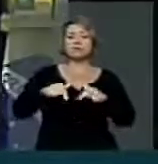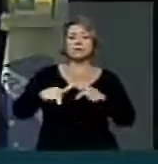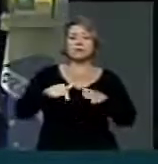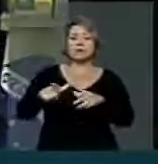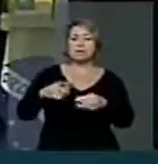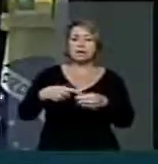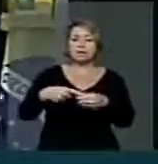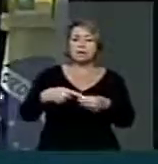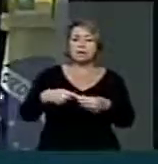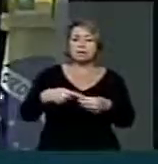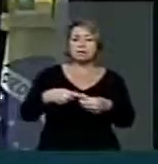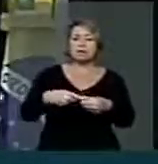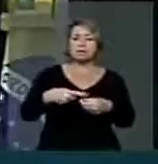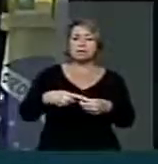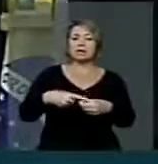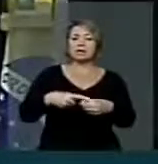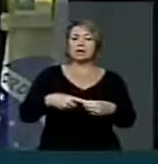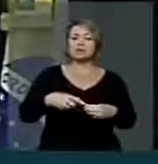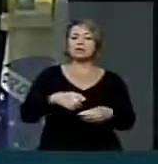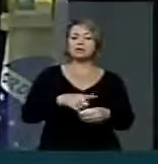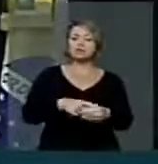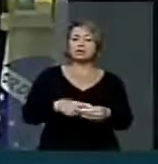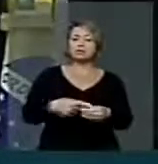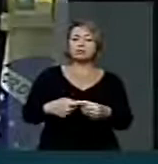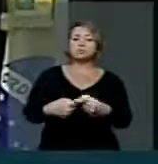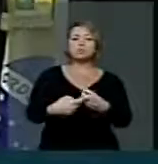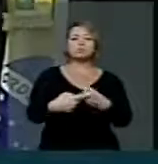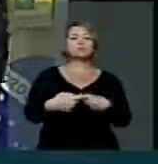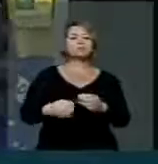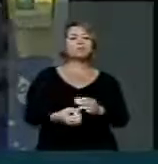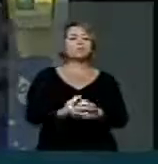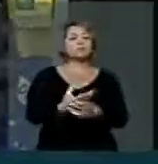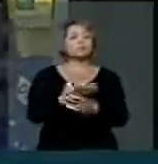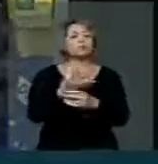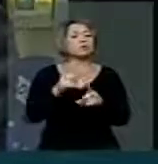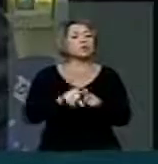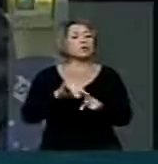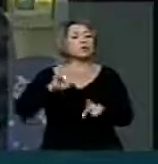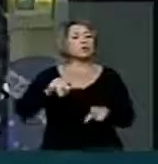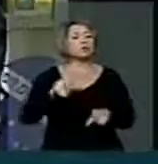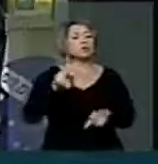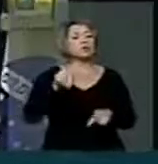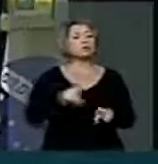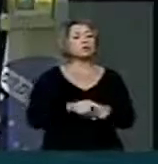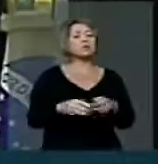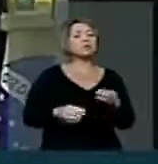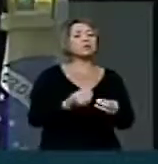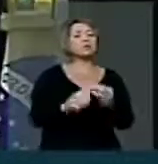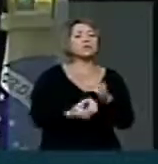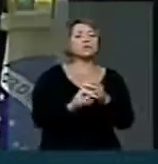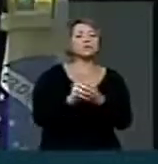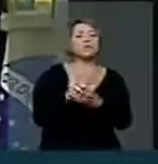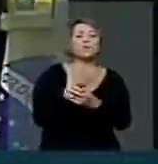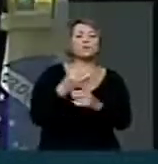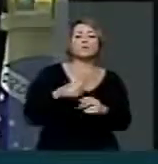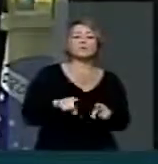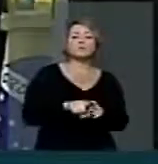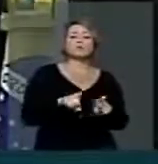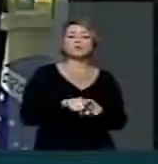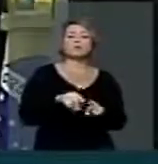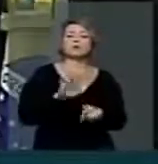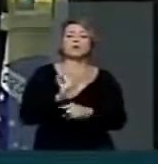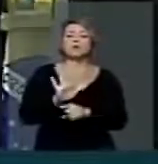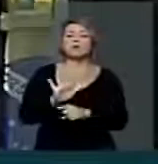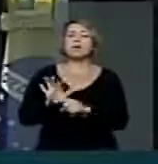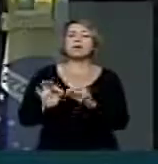com a autarquia federal criada por Juscelino Kubitschek, que criou um filtro para a